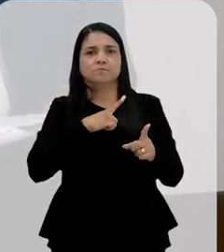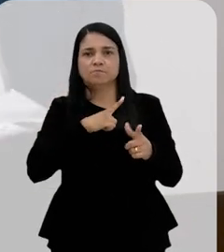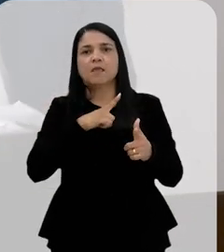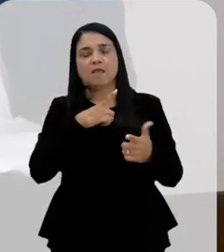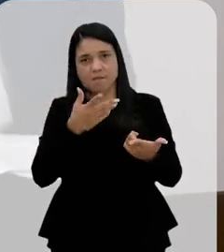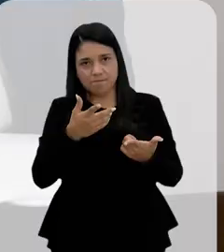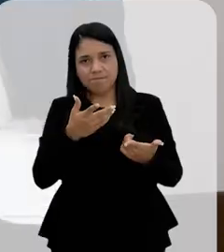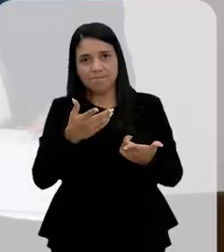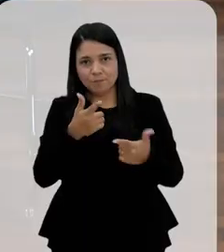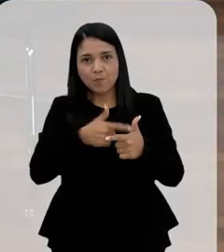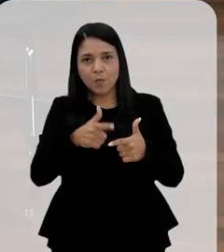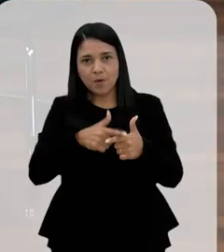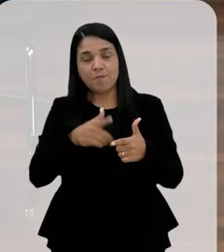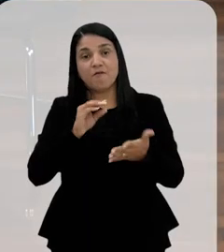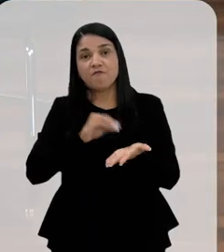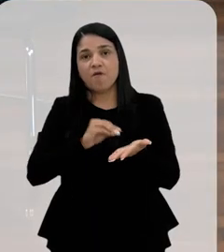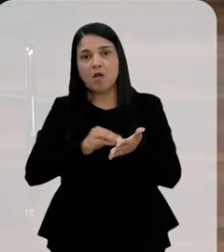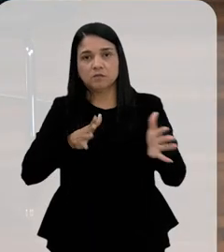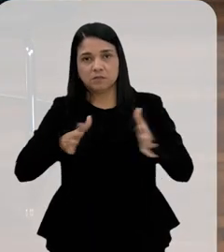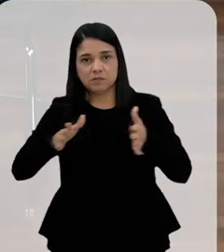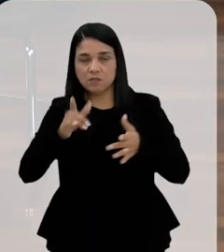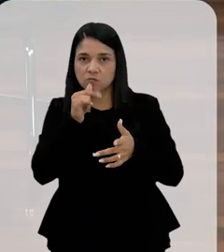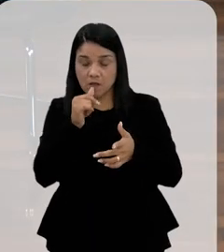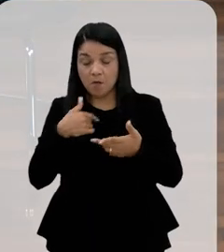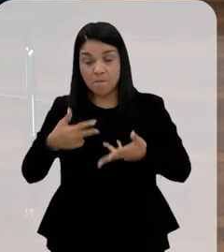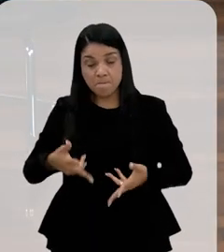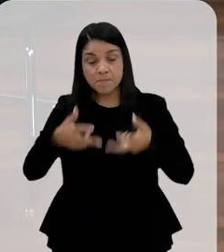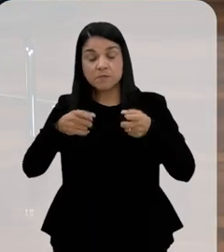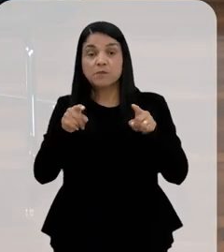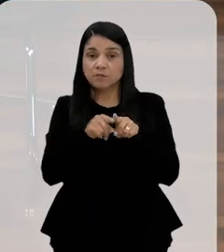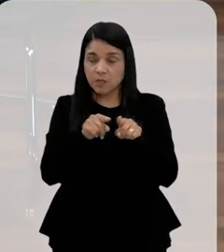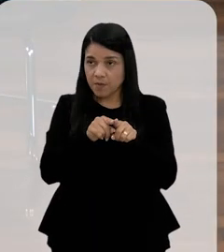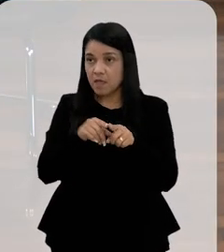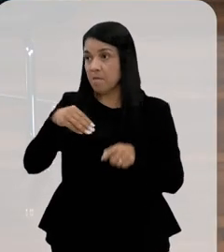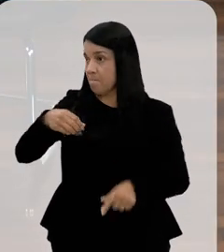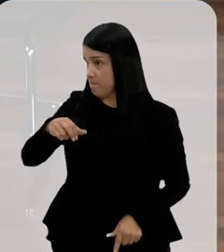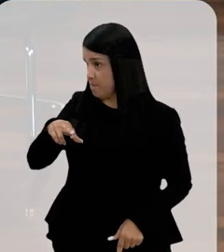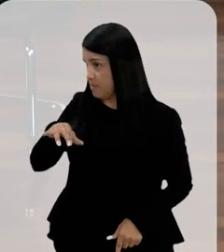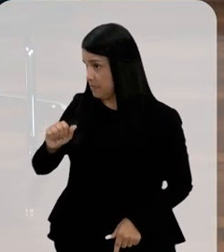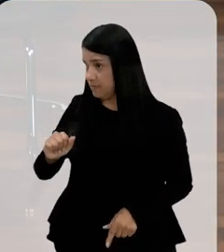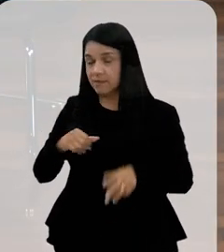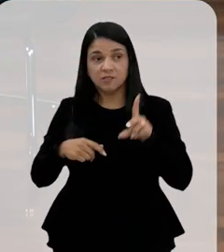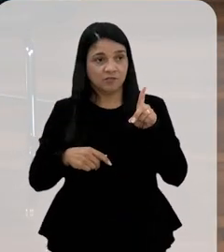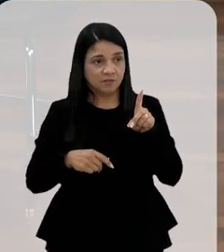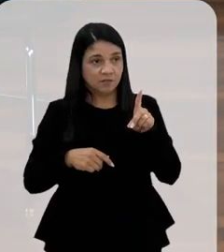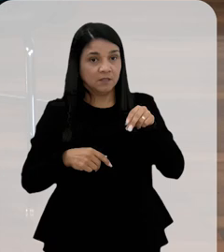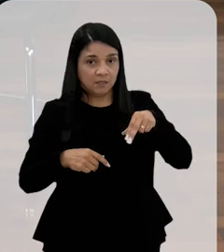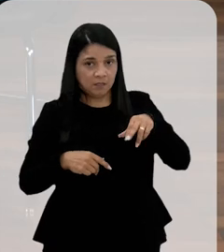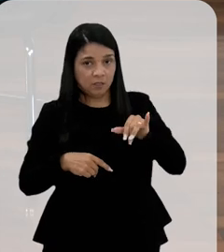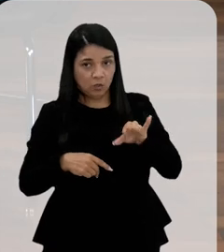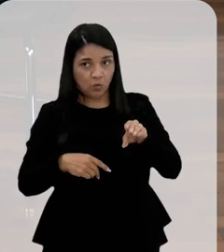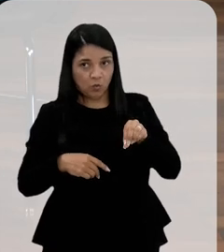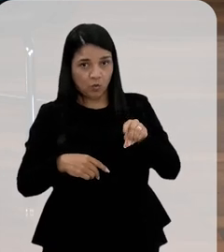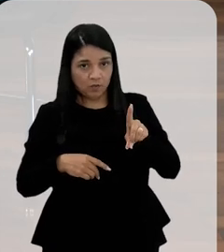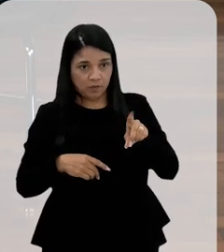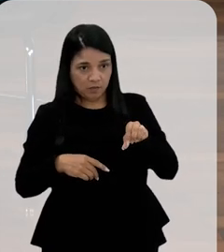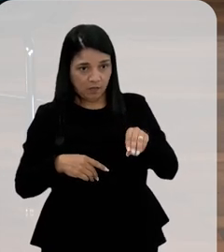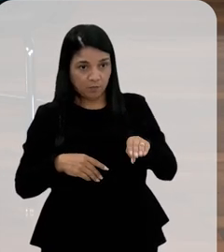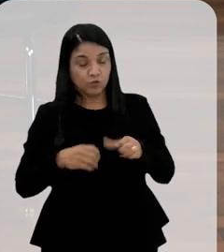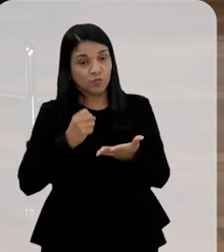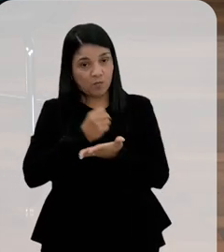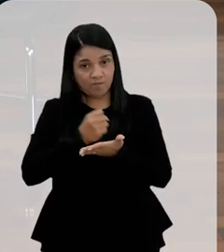constatamos também, né, Marina e Nicodemos, que com a